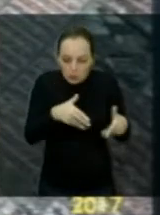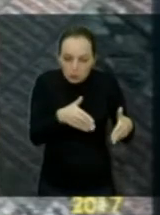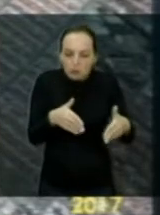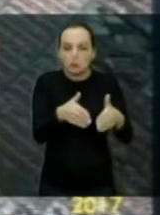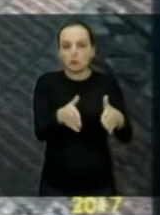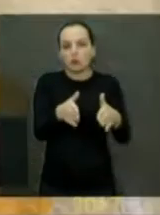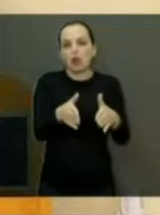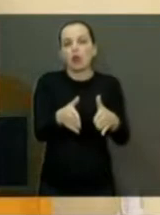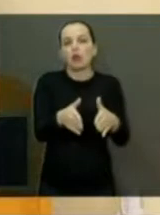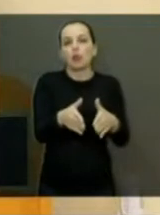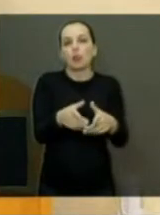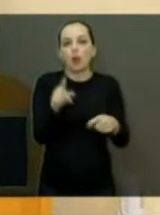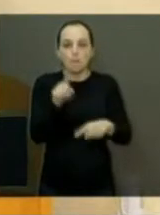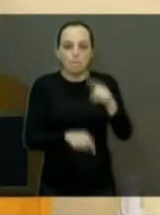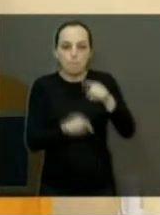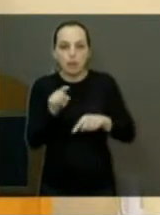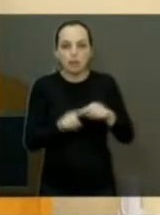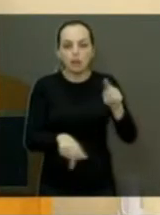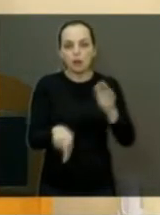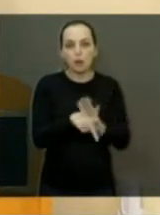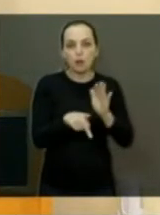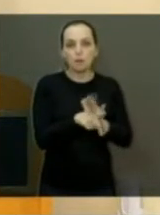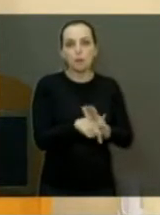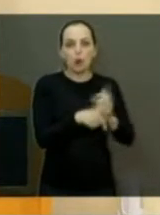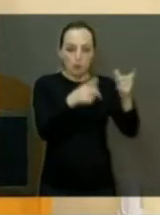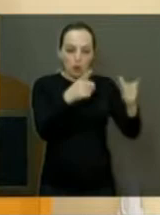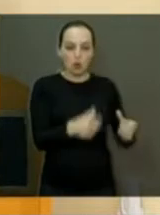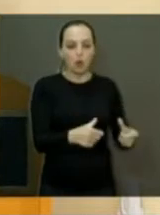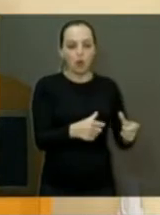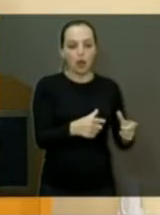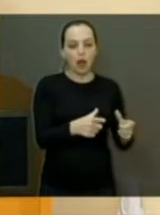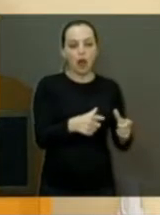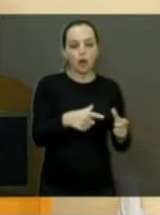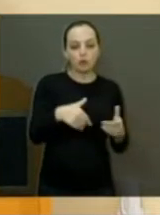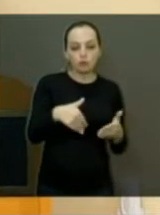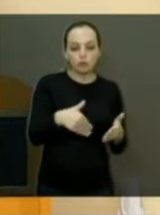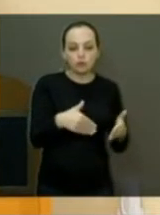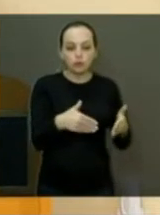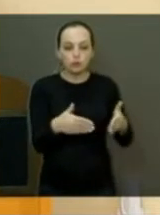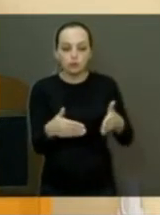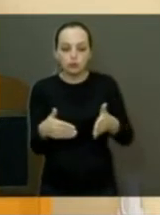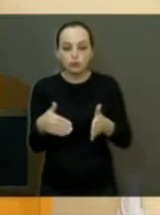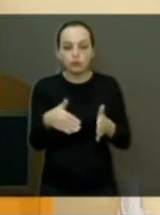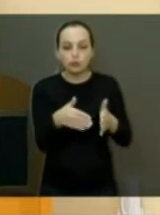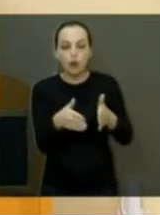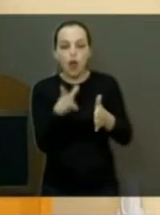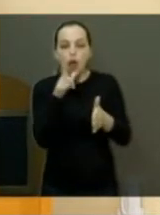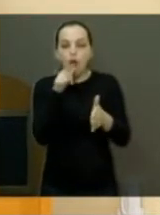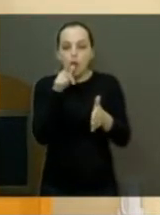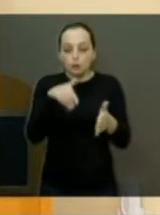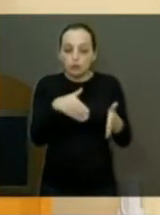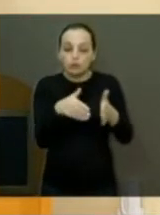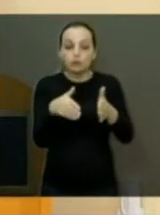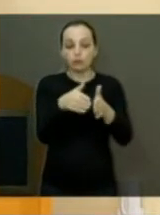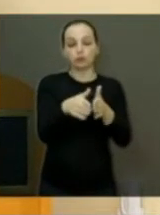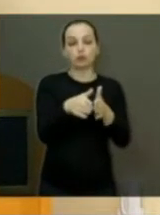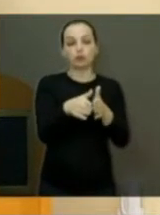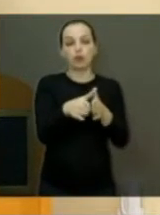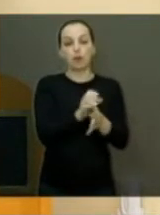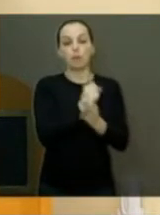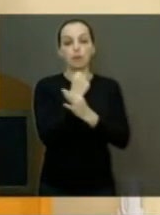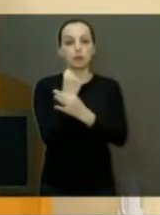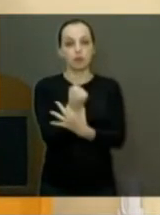nessas lagoas, a água vai, sem velocidade, depois, para o rio. Então, essa é uma maneira de preservar os rios.